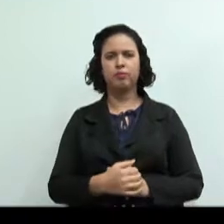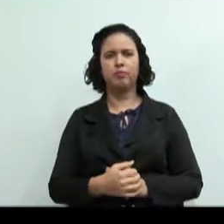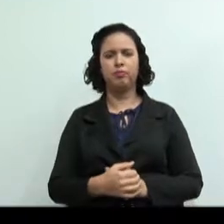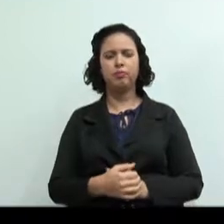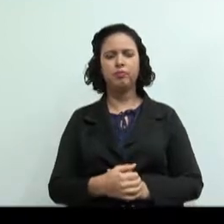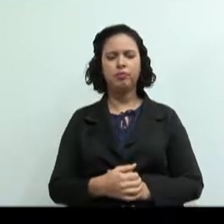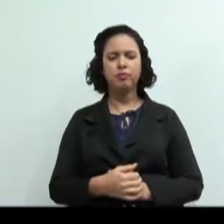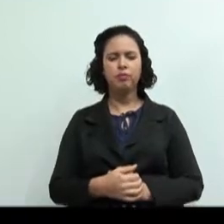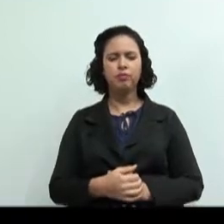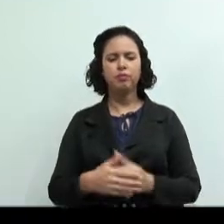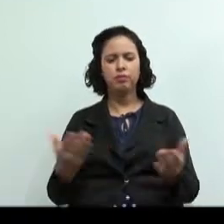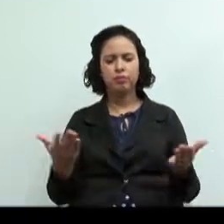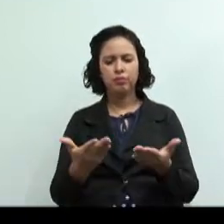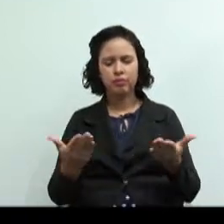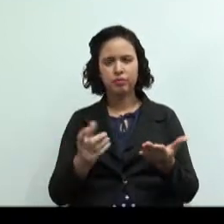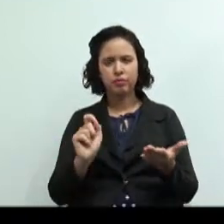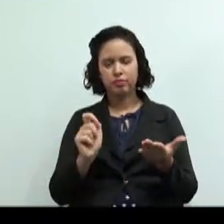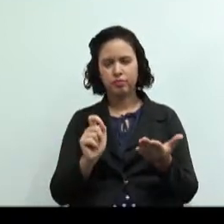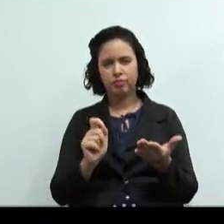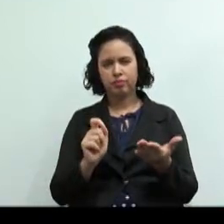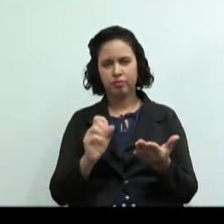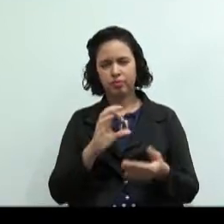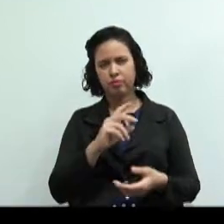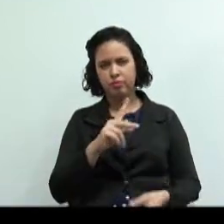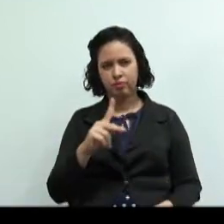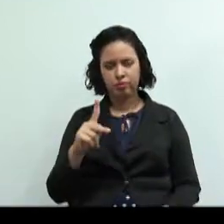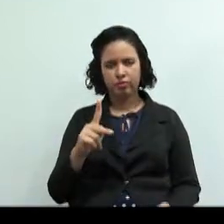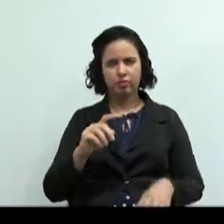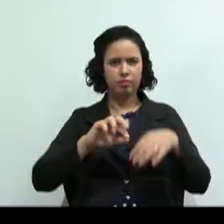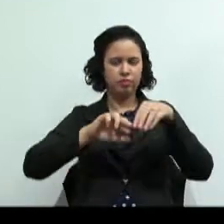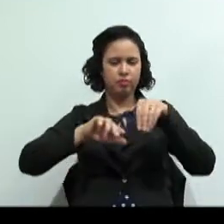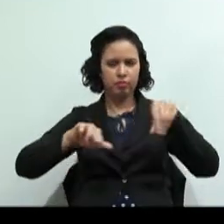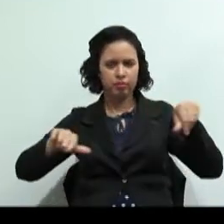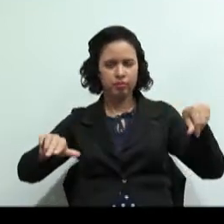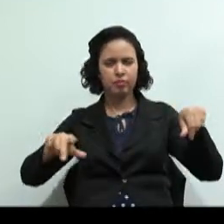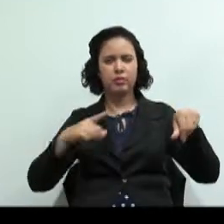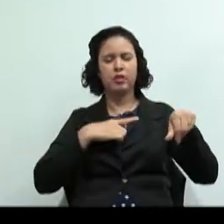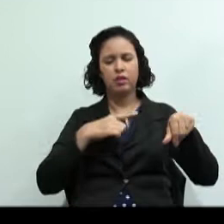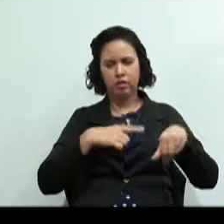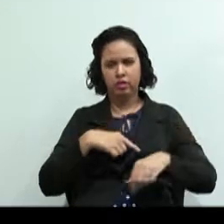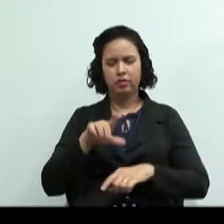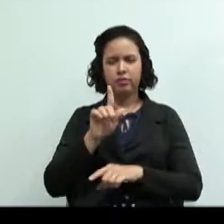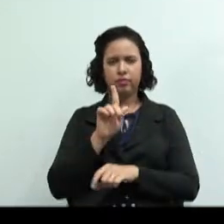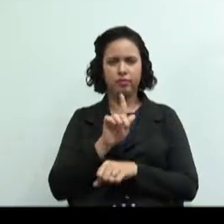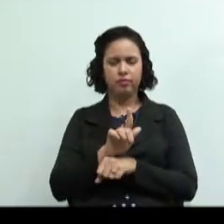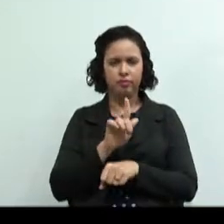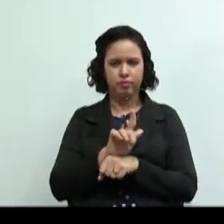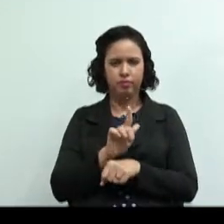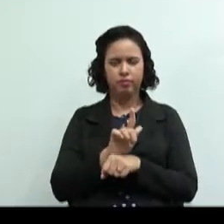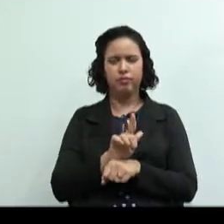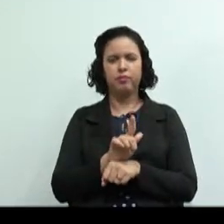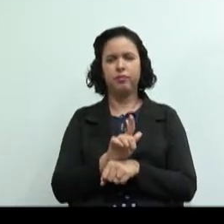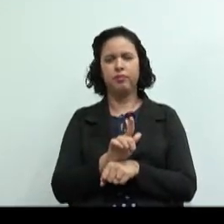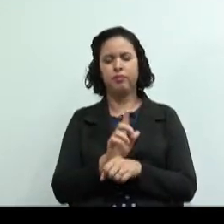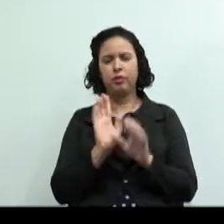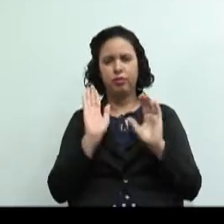hoje, as cooperativas minerais dedicam-se à gestão do negócio com foco em